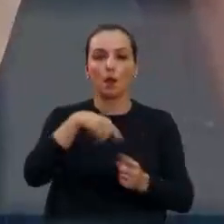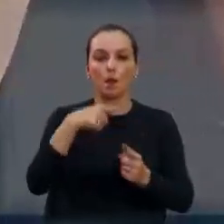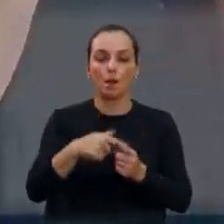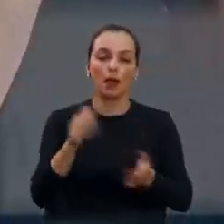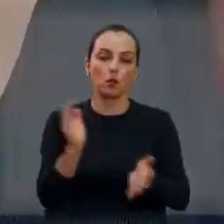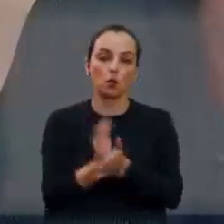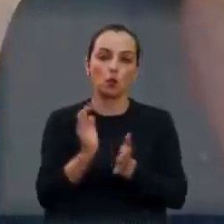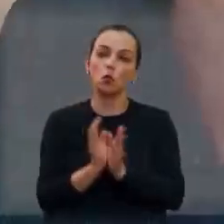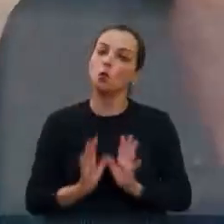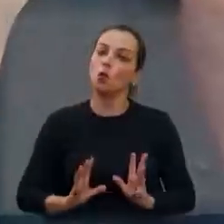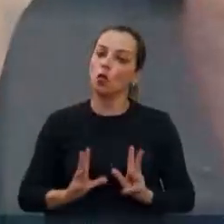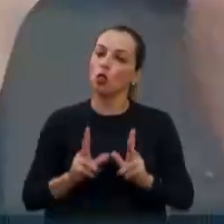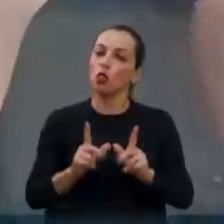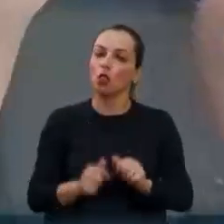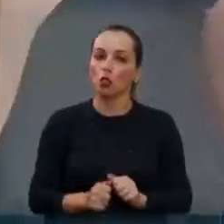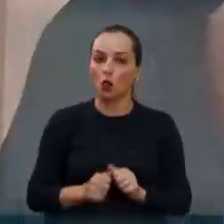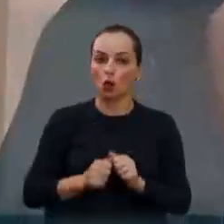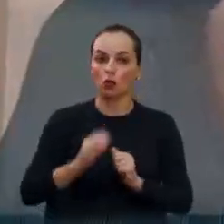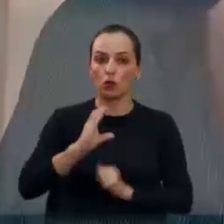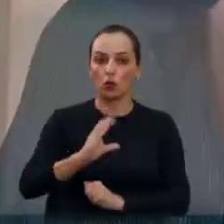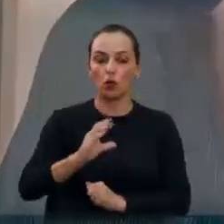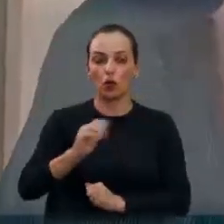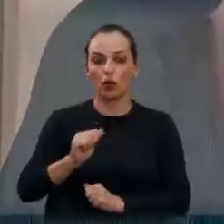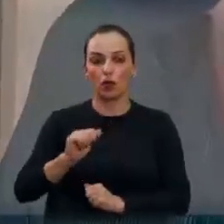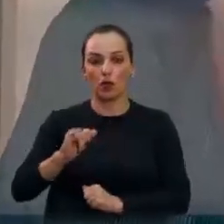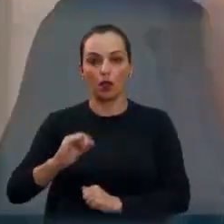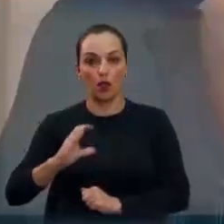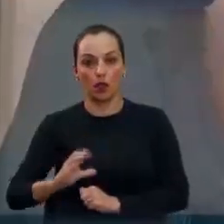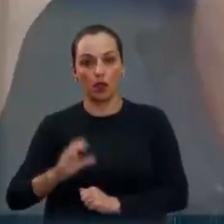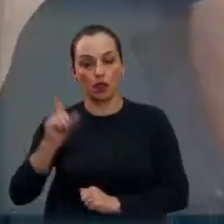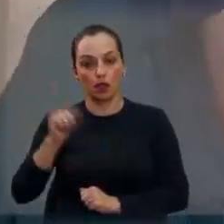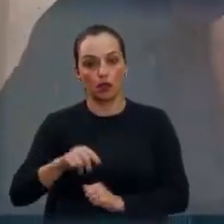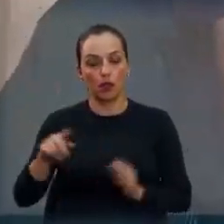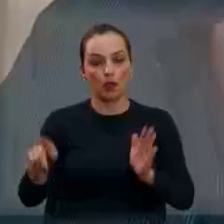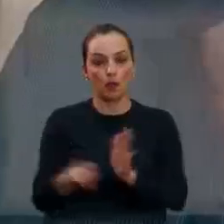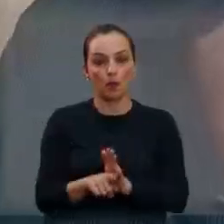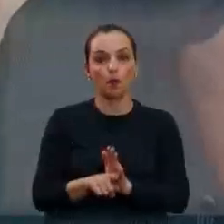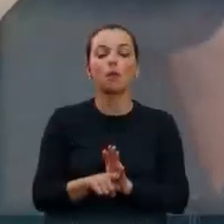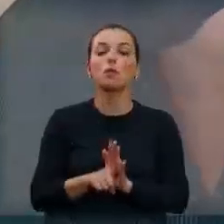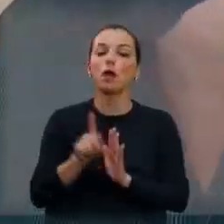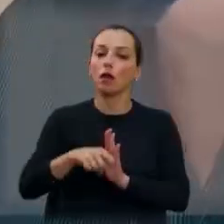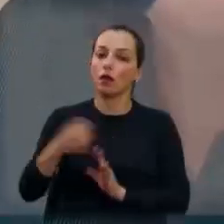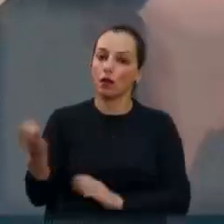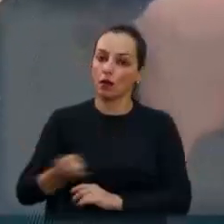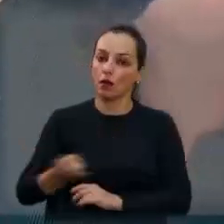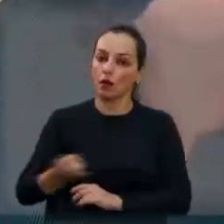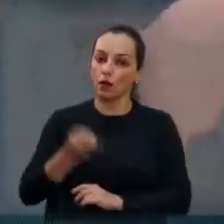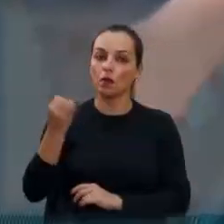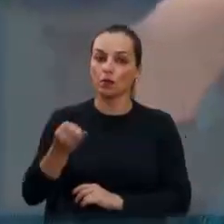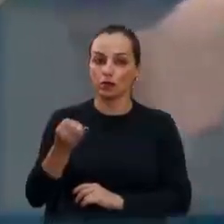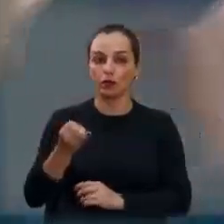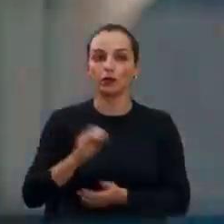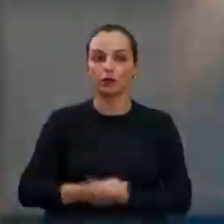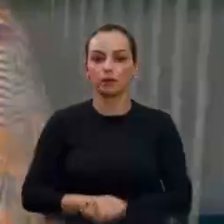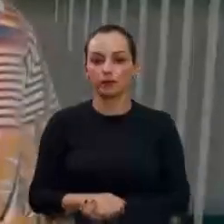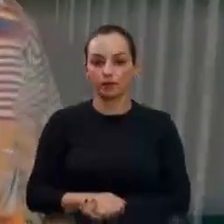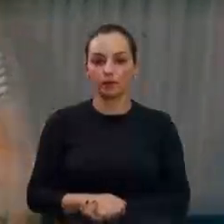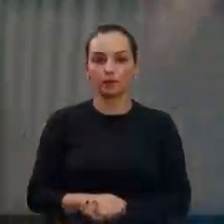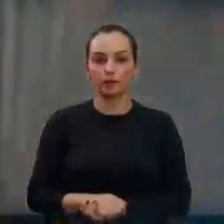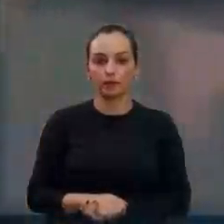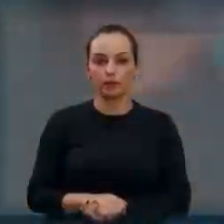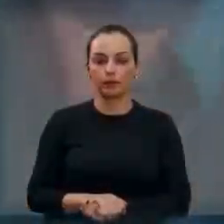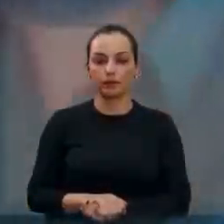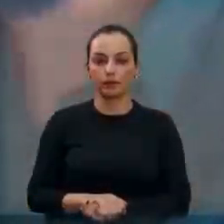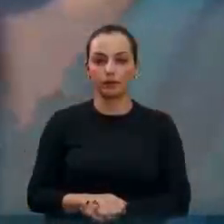aqui, né? Do CAIC e do CR, um aqui do CAIC e do Benscruz, porque será bem importante para toda a comunidade, né, Vanessa? Muito.